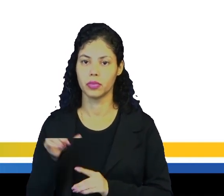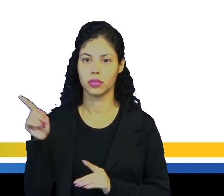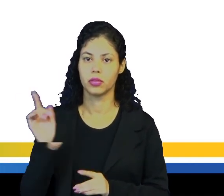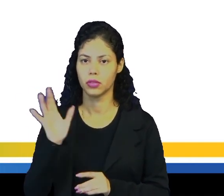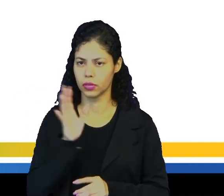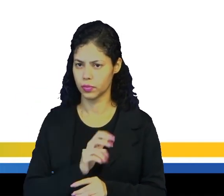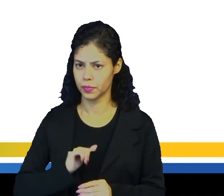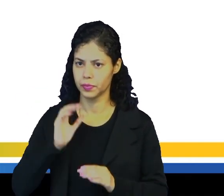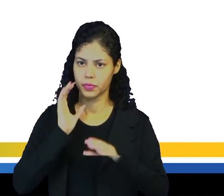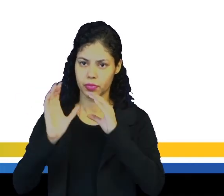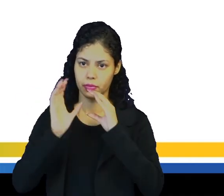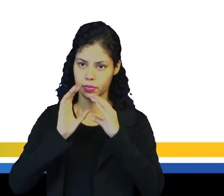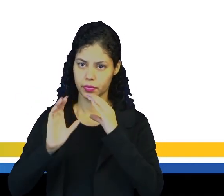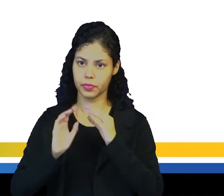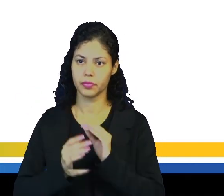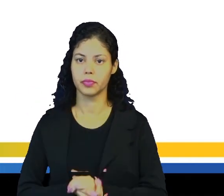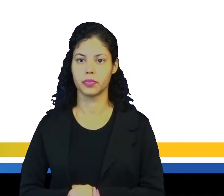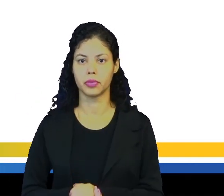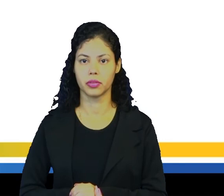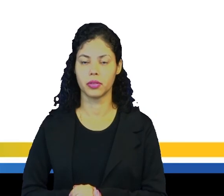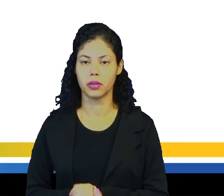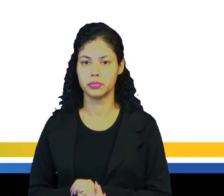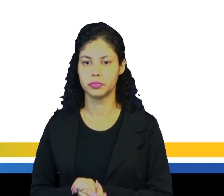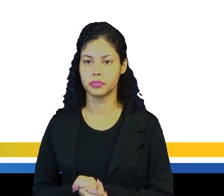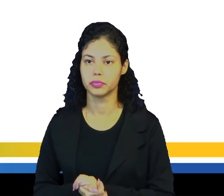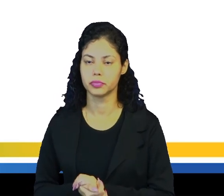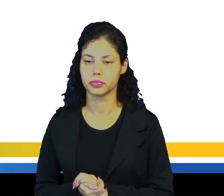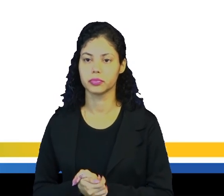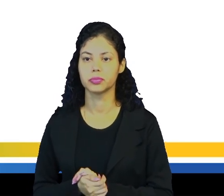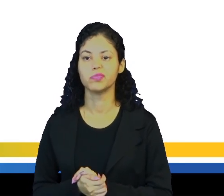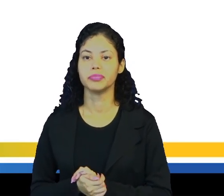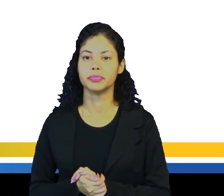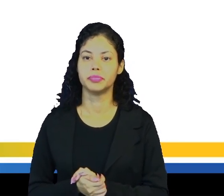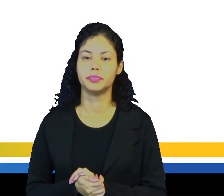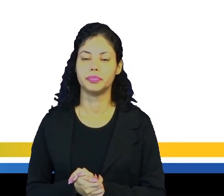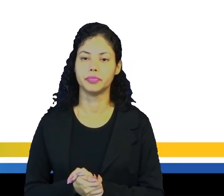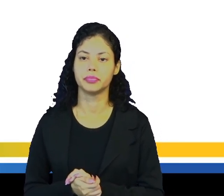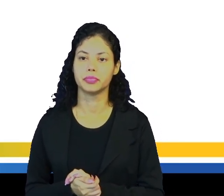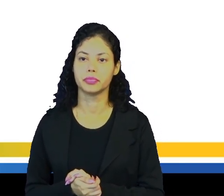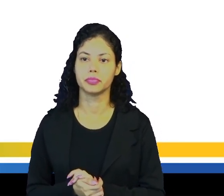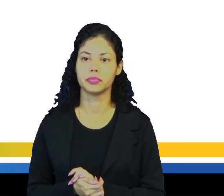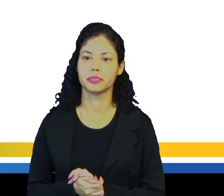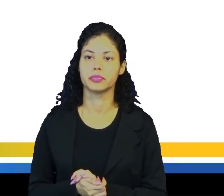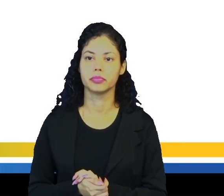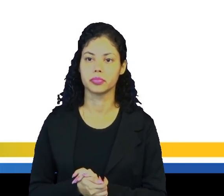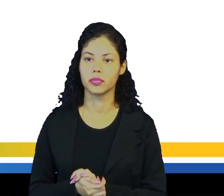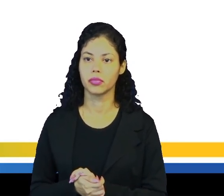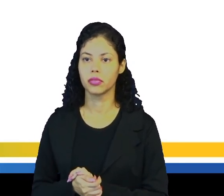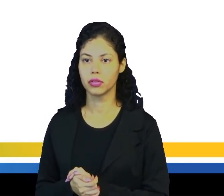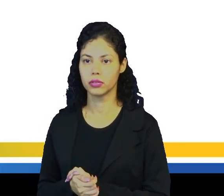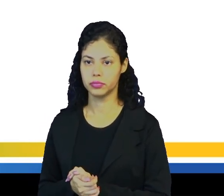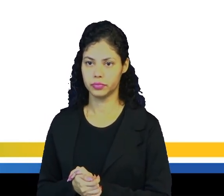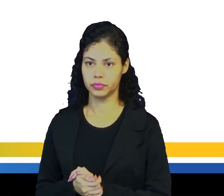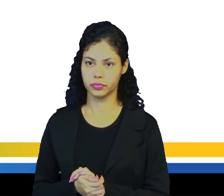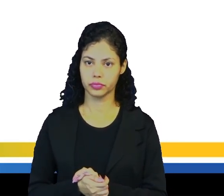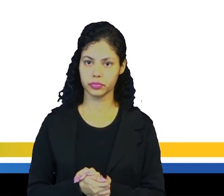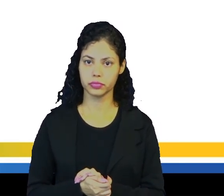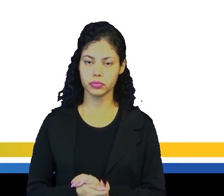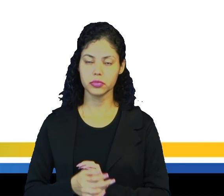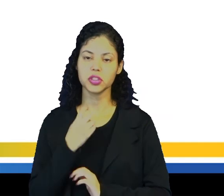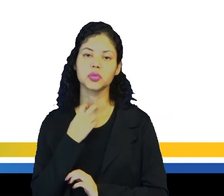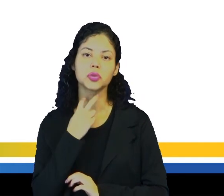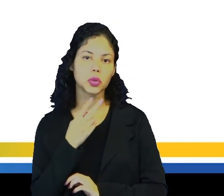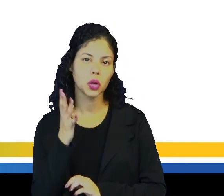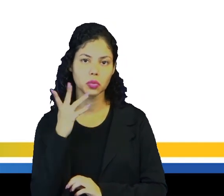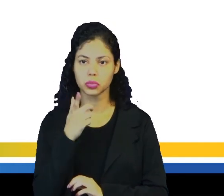ele ama cantar. Na sete, wow, your voice is beautiful. Wow, a sua